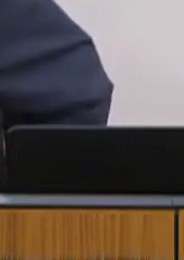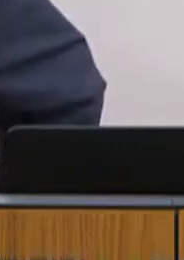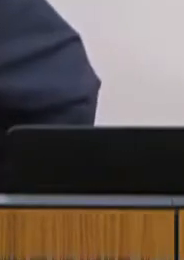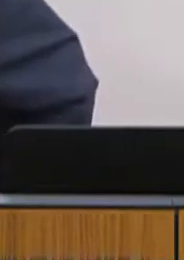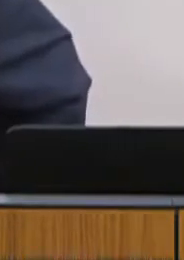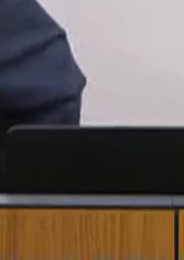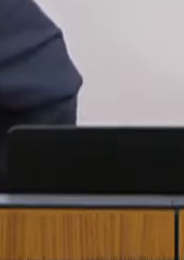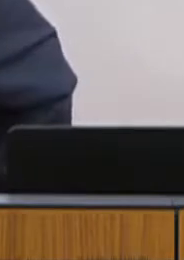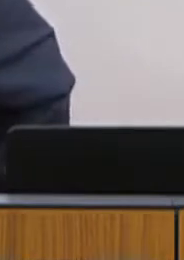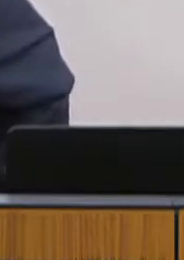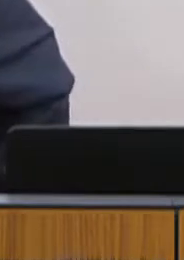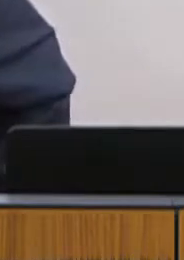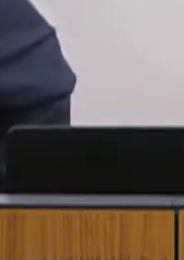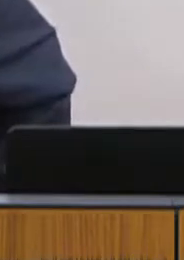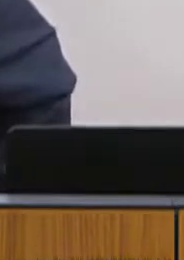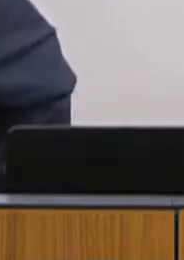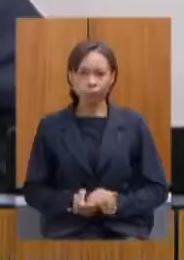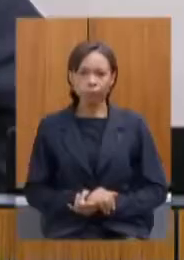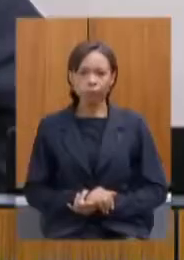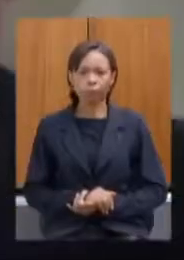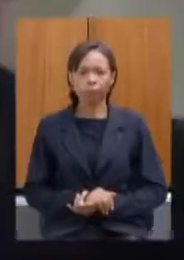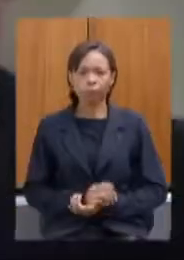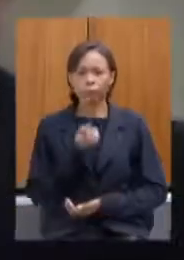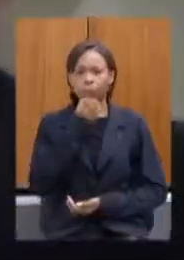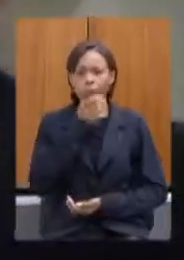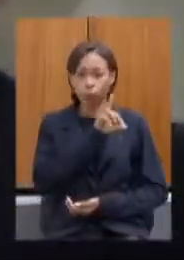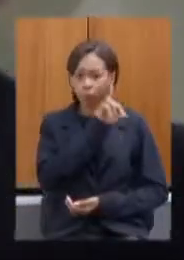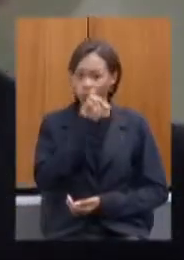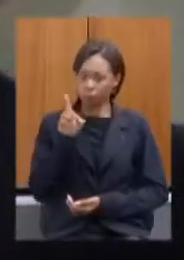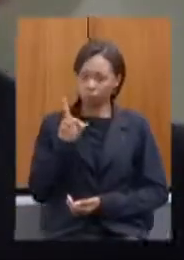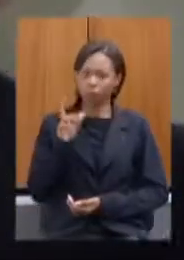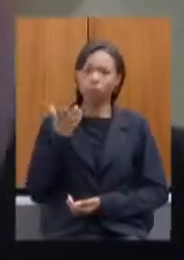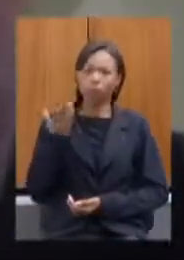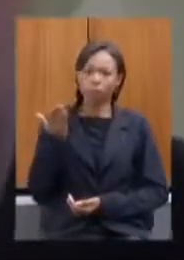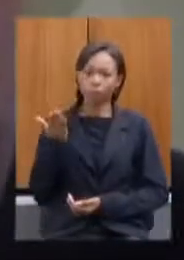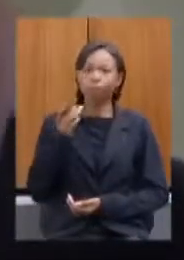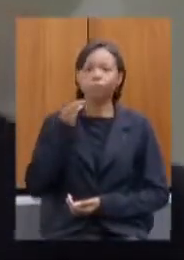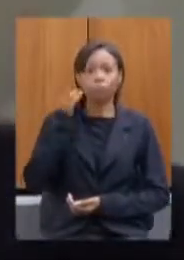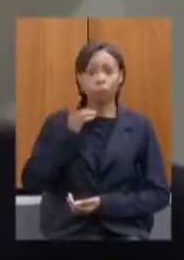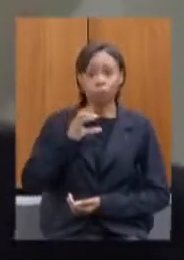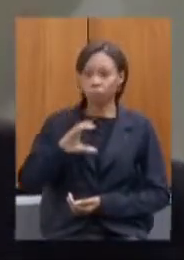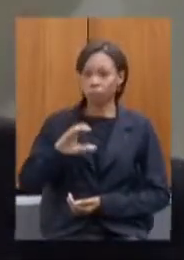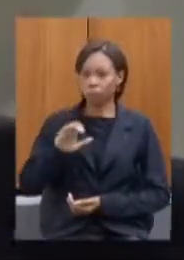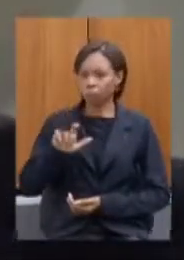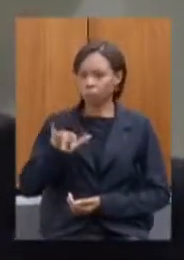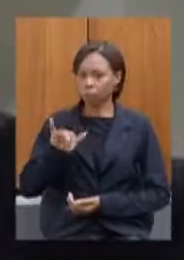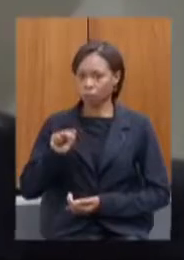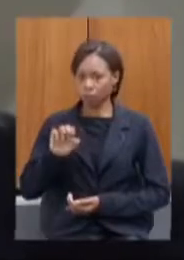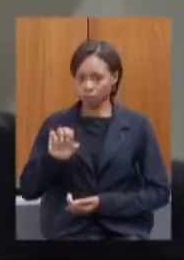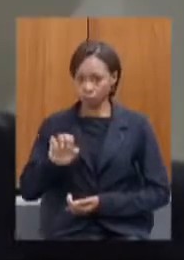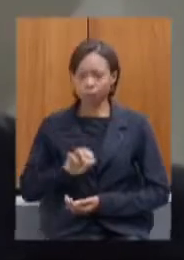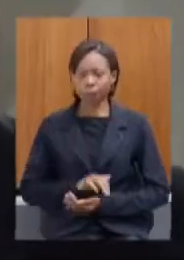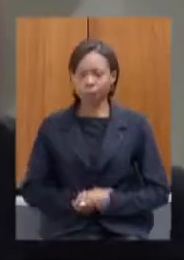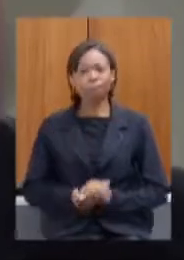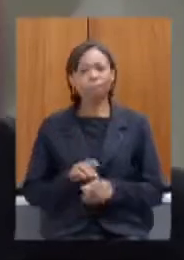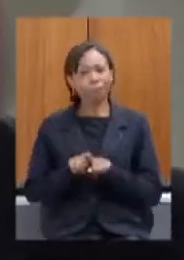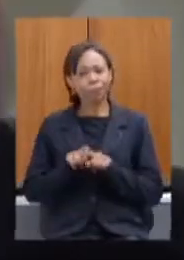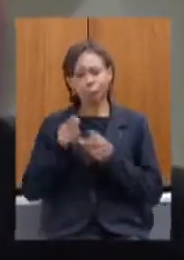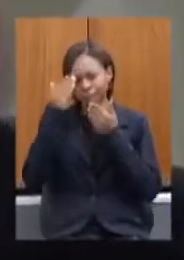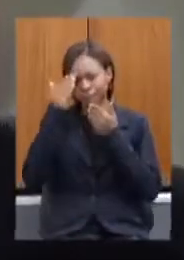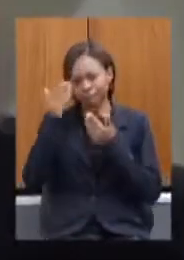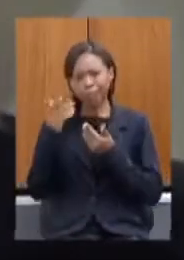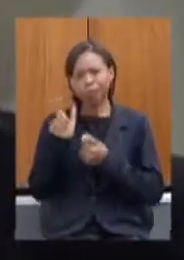bom dia deputada Celis Laviola obrigado aí pelas